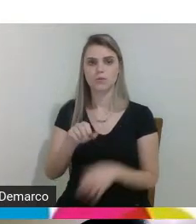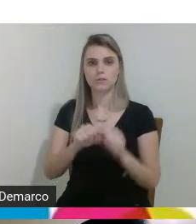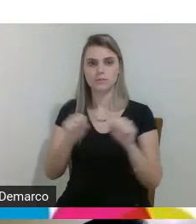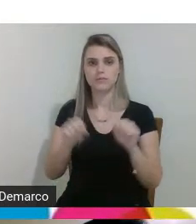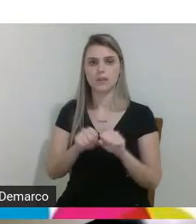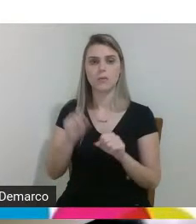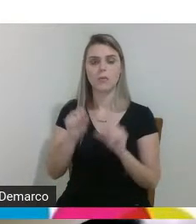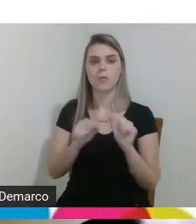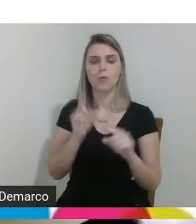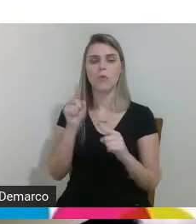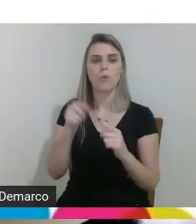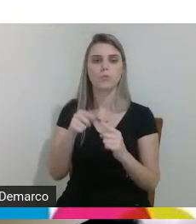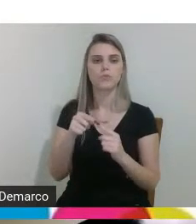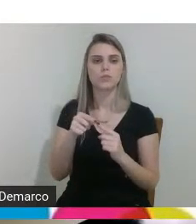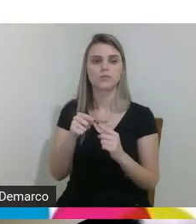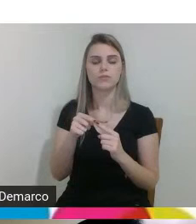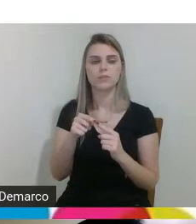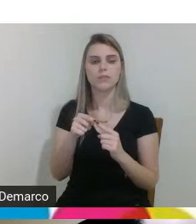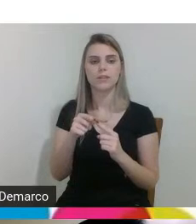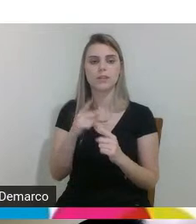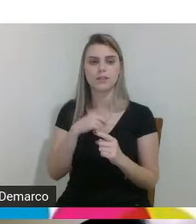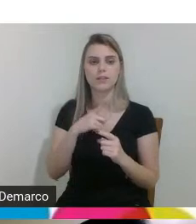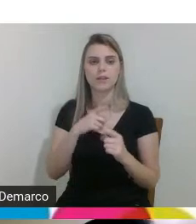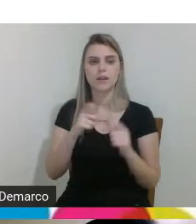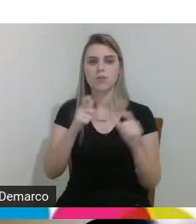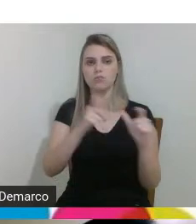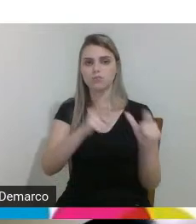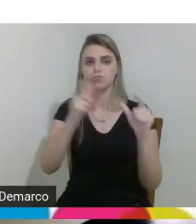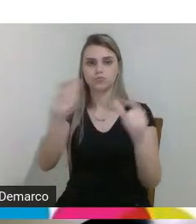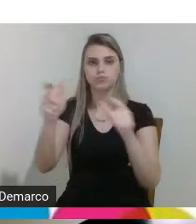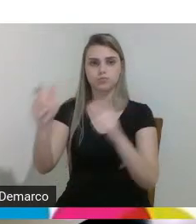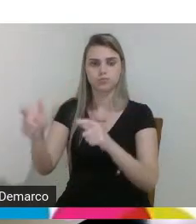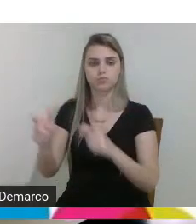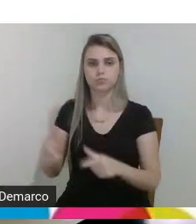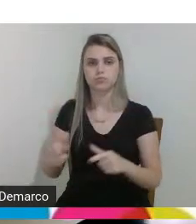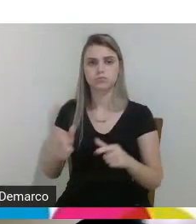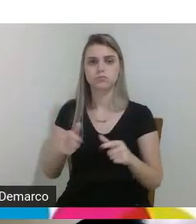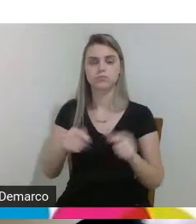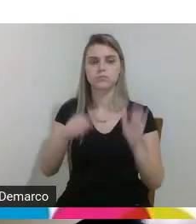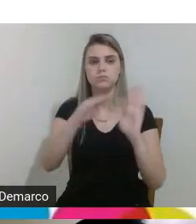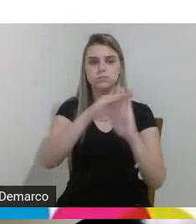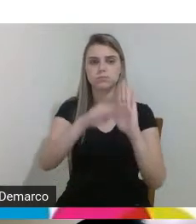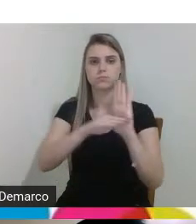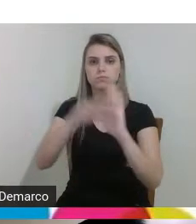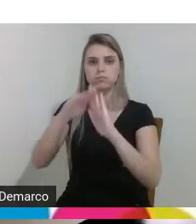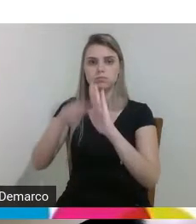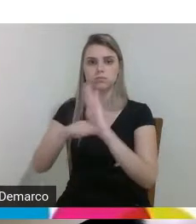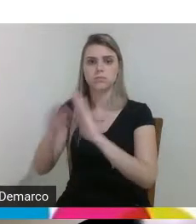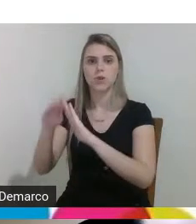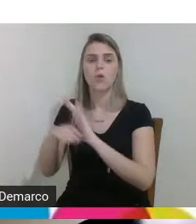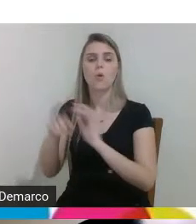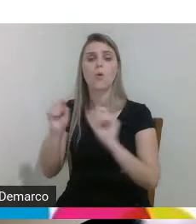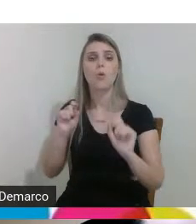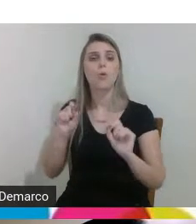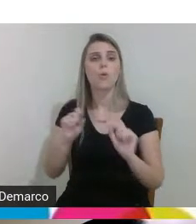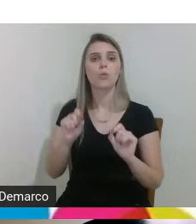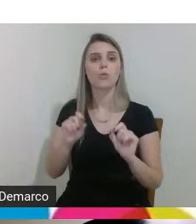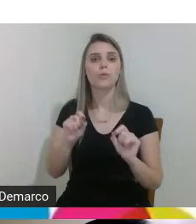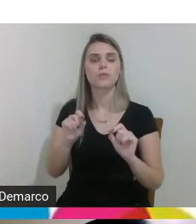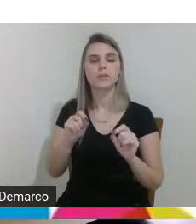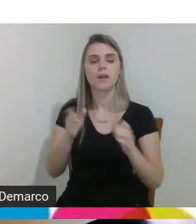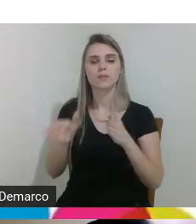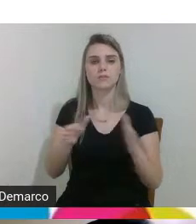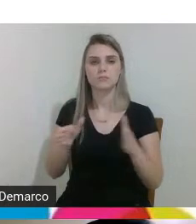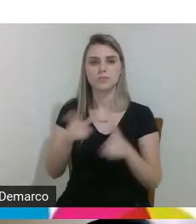classificar os estabelecimentos com relação a sua acessibilidade e também o